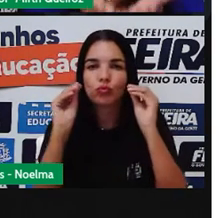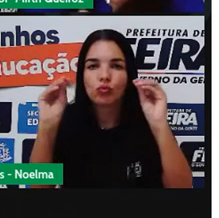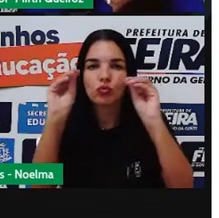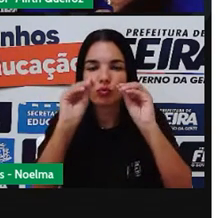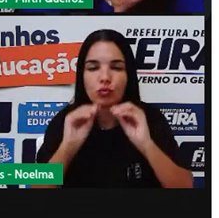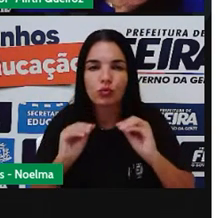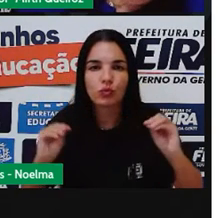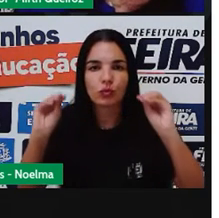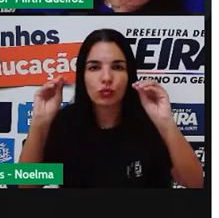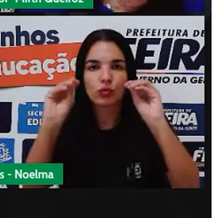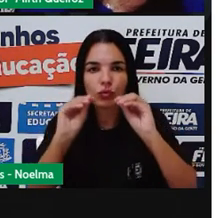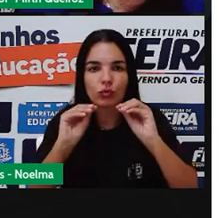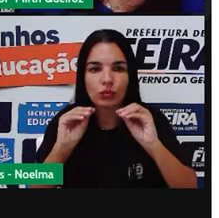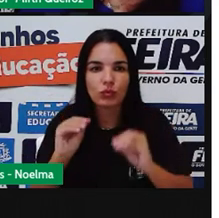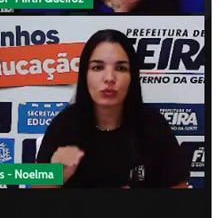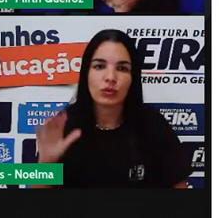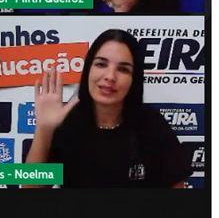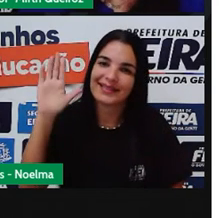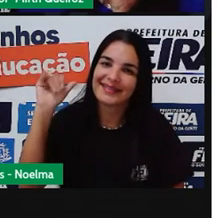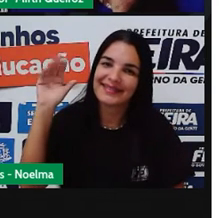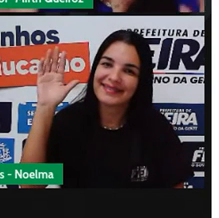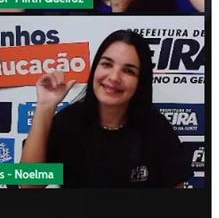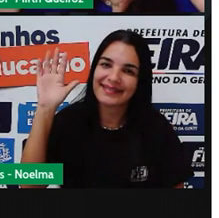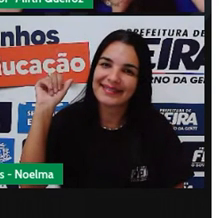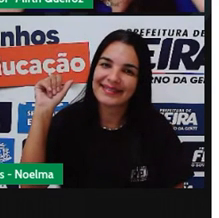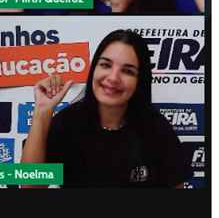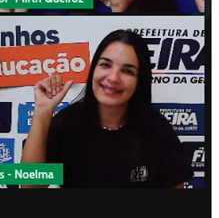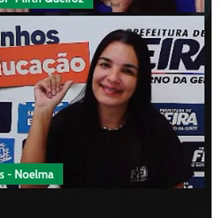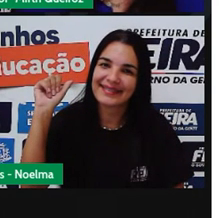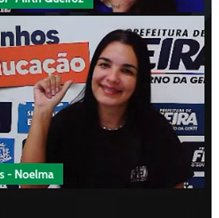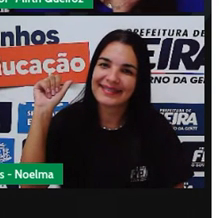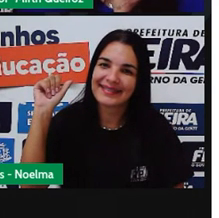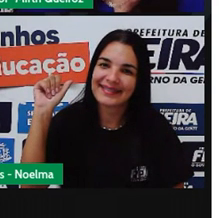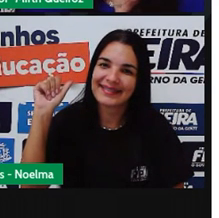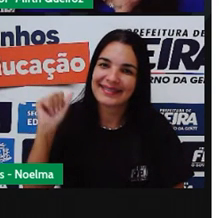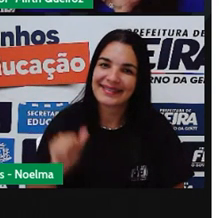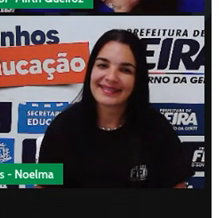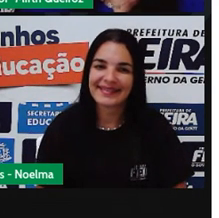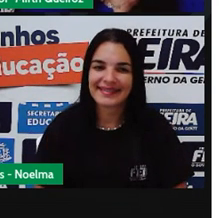No coração de cada um de vocês E até já Tchau, tchau